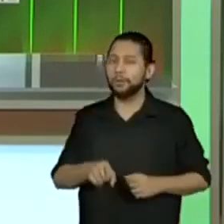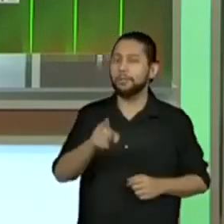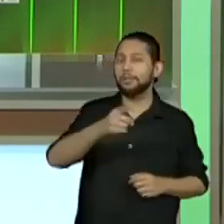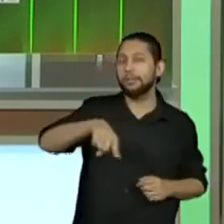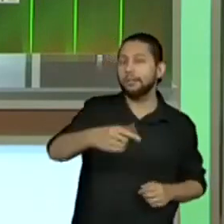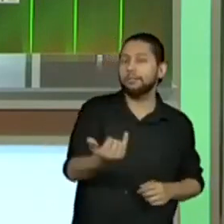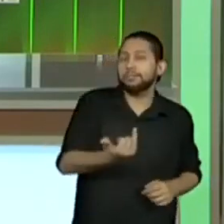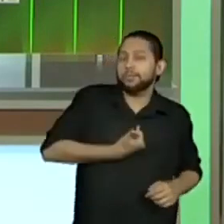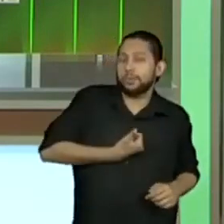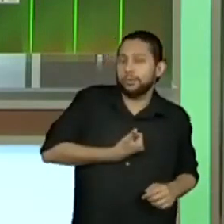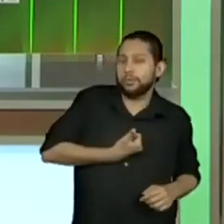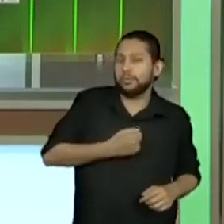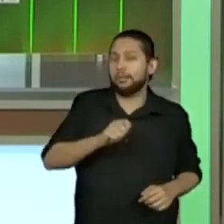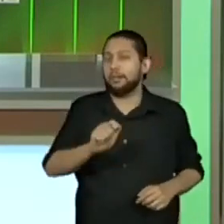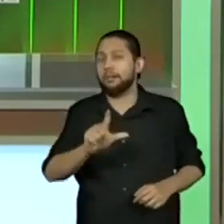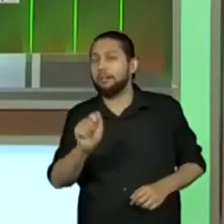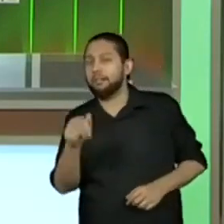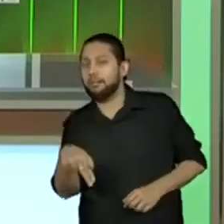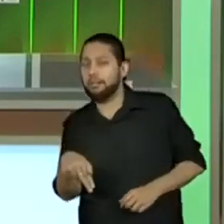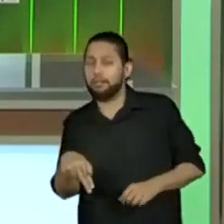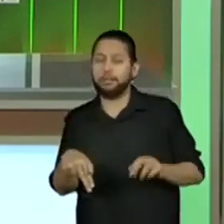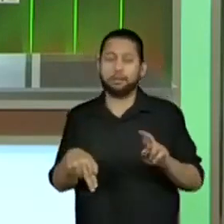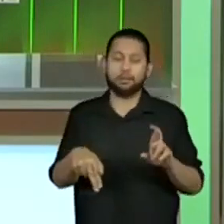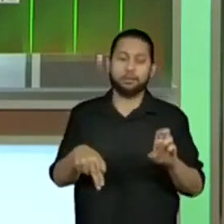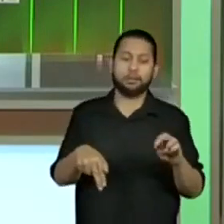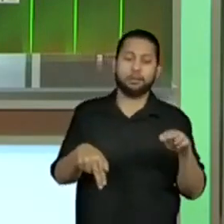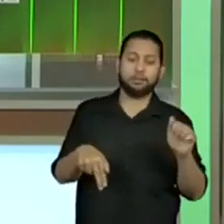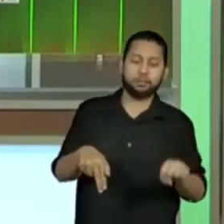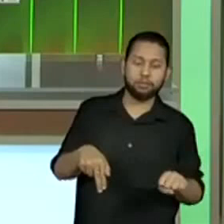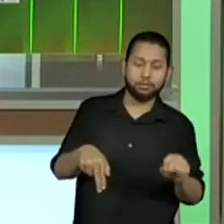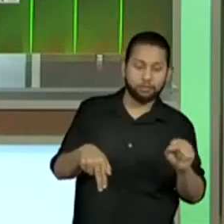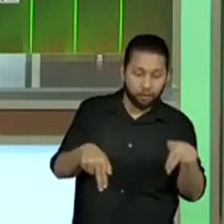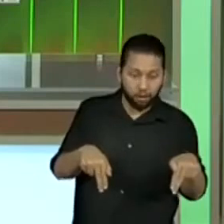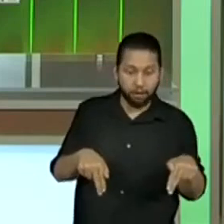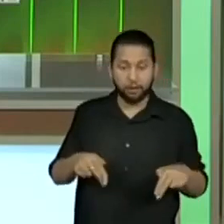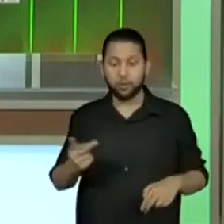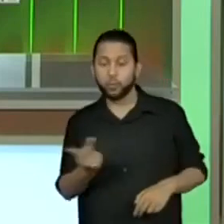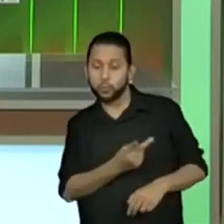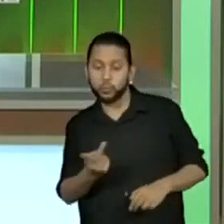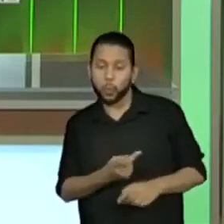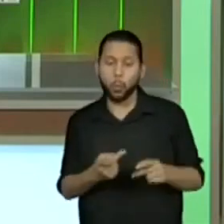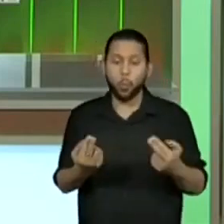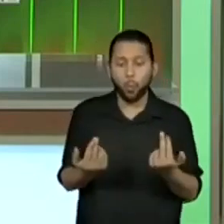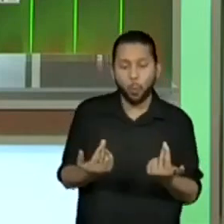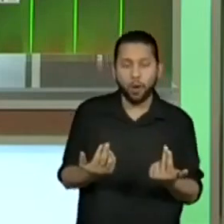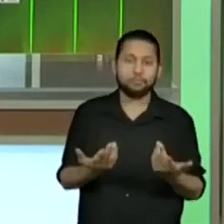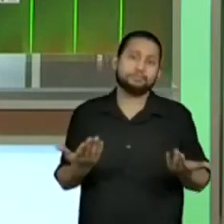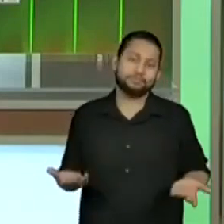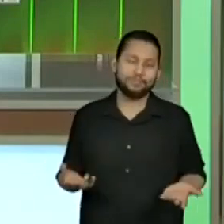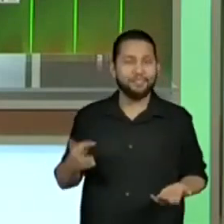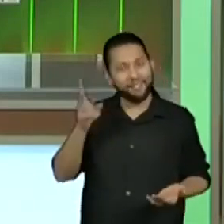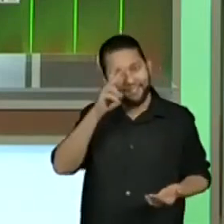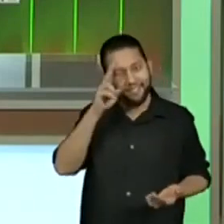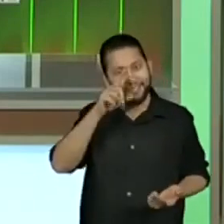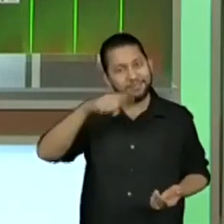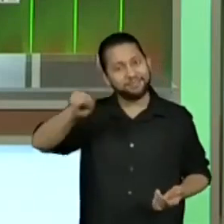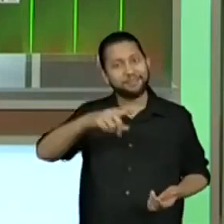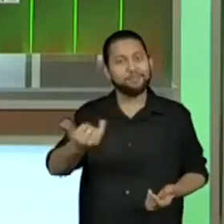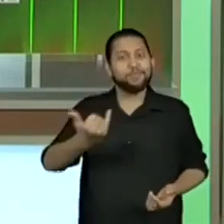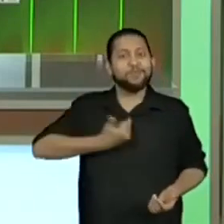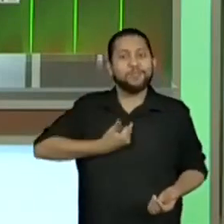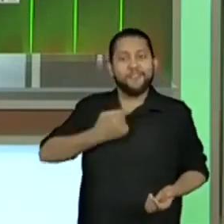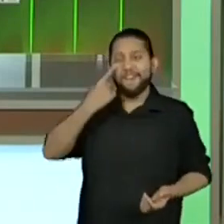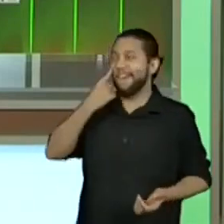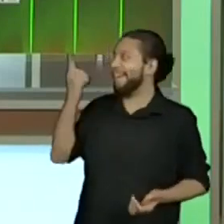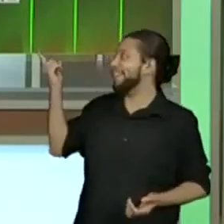dados. Olha, inicialmente, na opinião, quem teria mais chance de ganhar seria o Renan ou os dois?